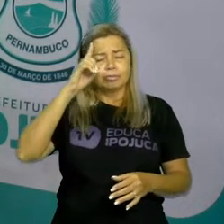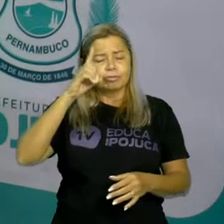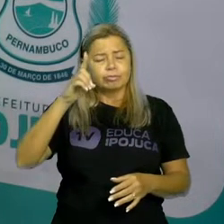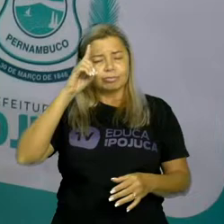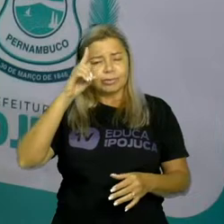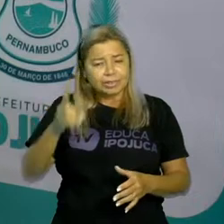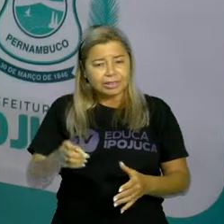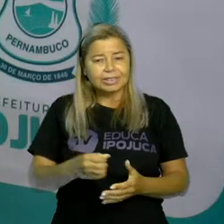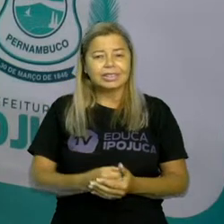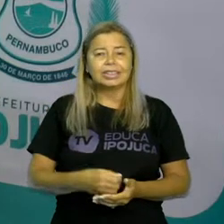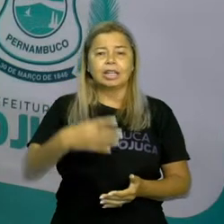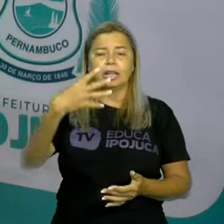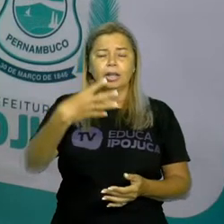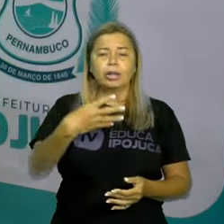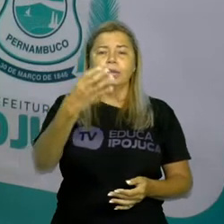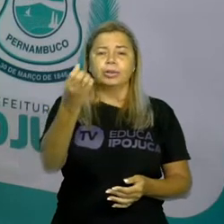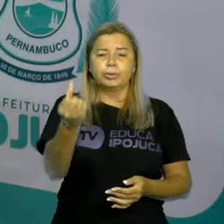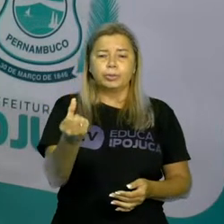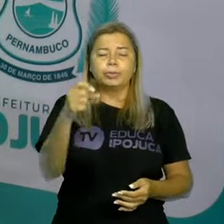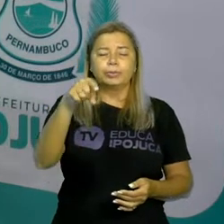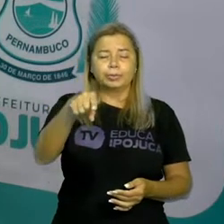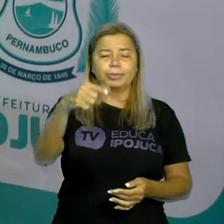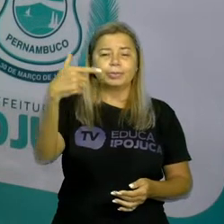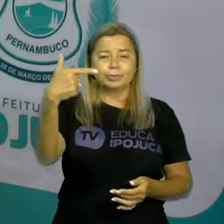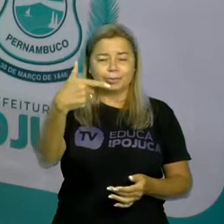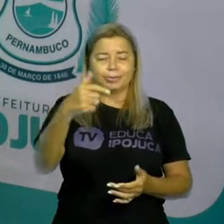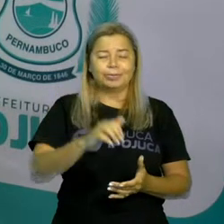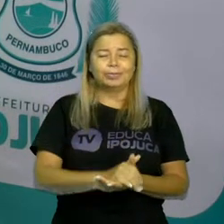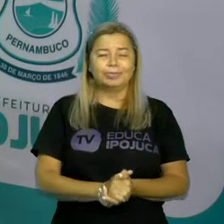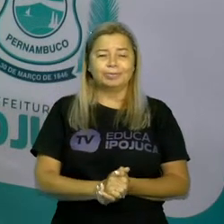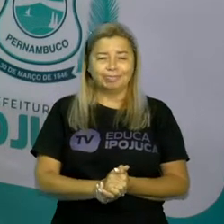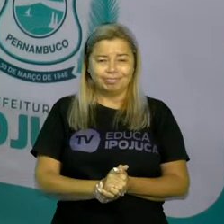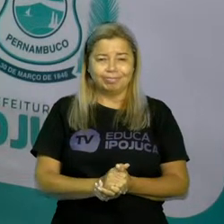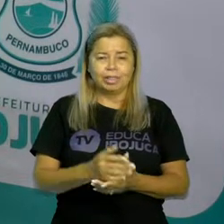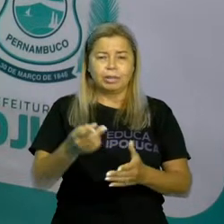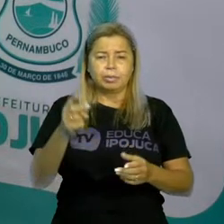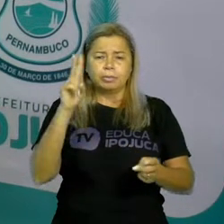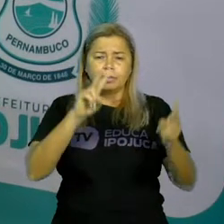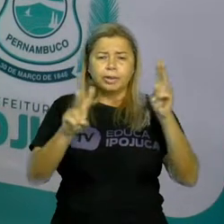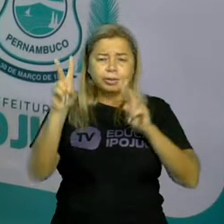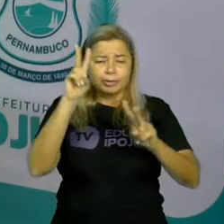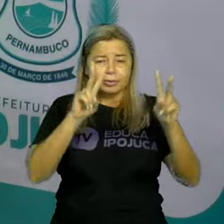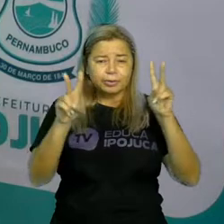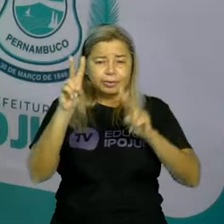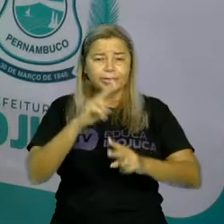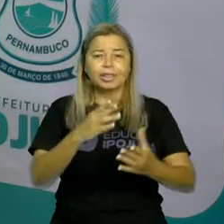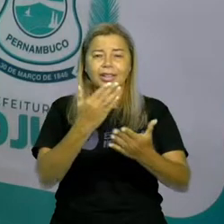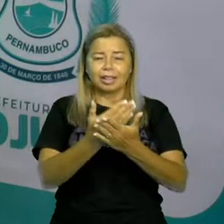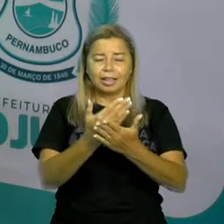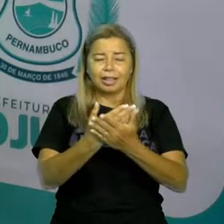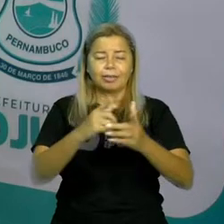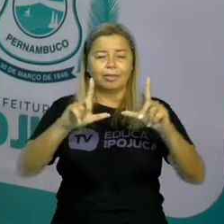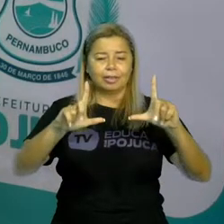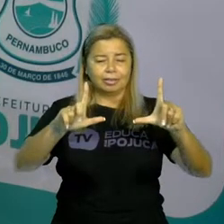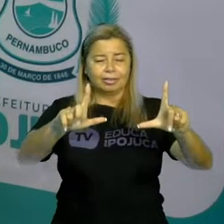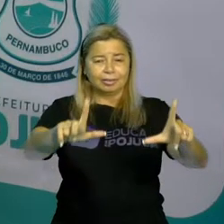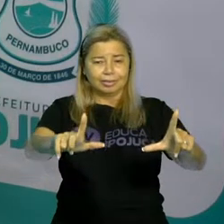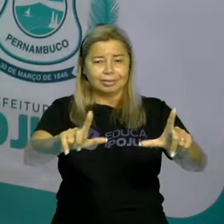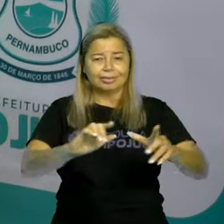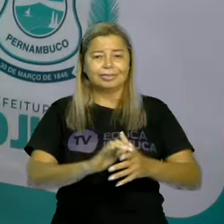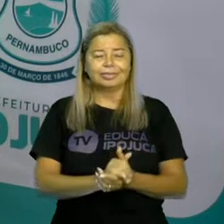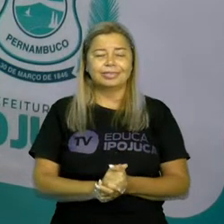sintonizem o canal 46.2 para assistirmos a nossa aula todos os dias